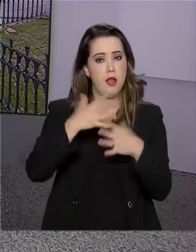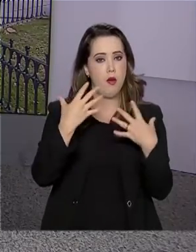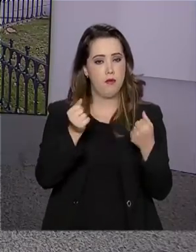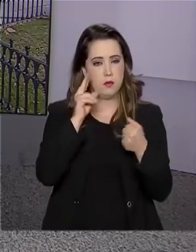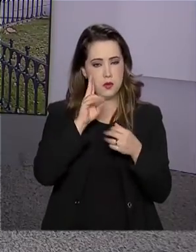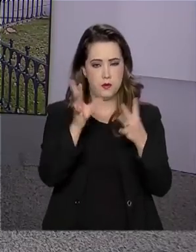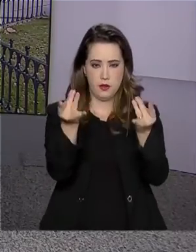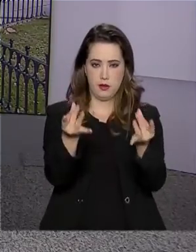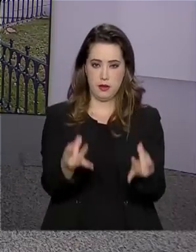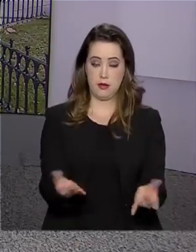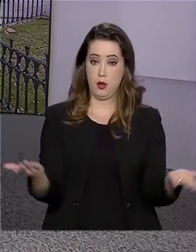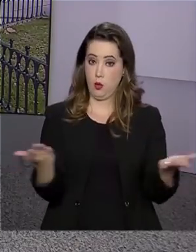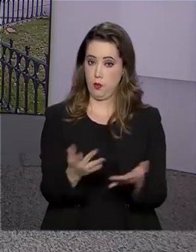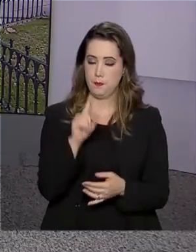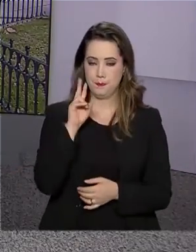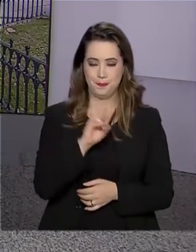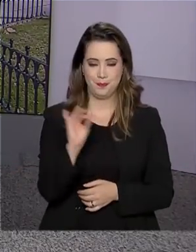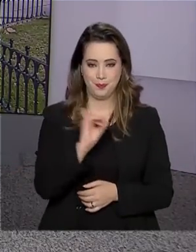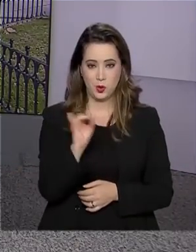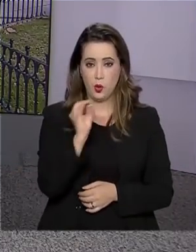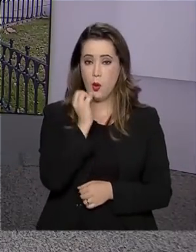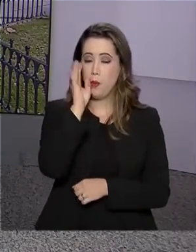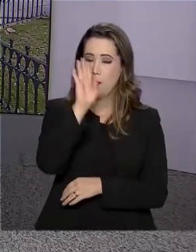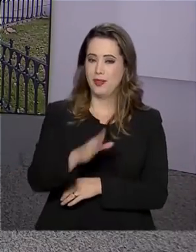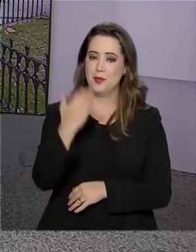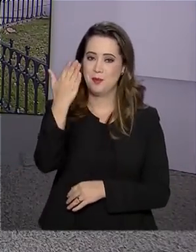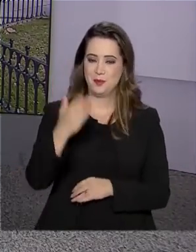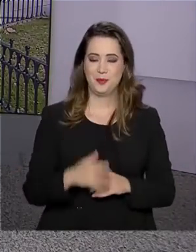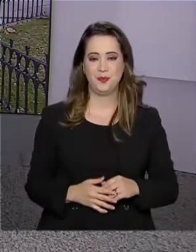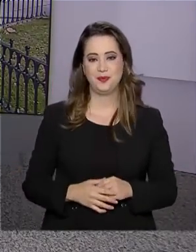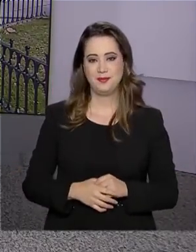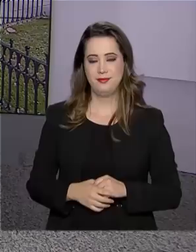informações para a gente. Olá, Pablo. Boa tarde para você.